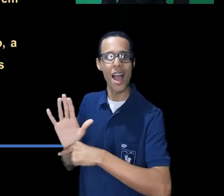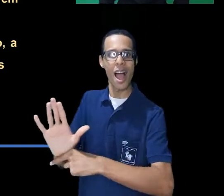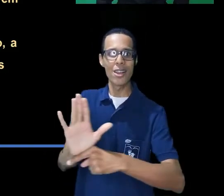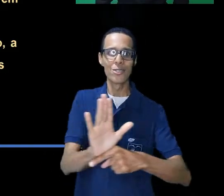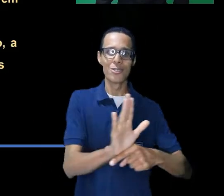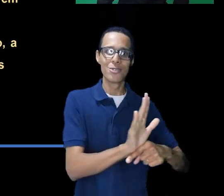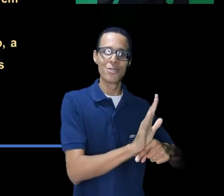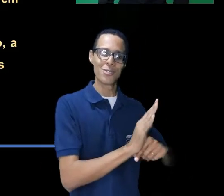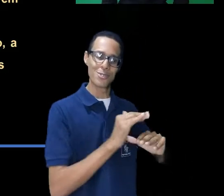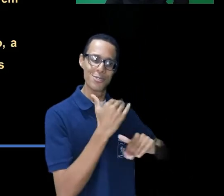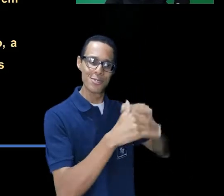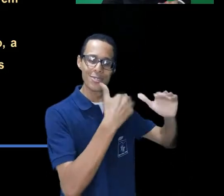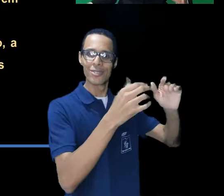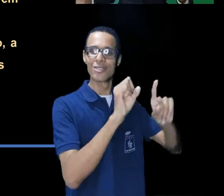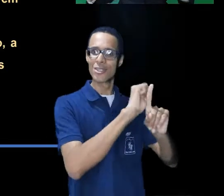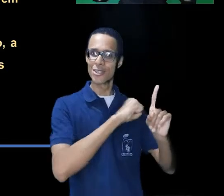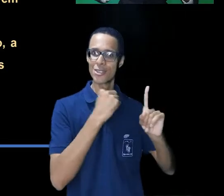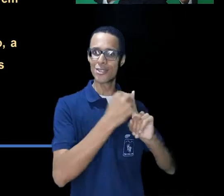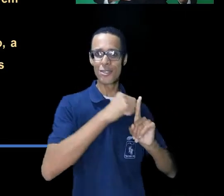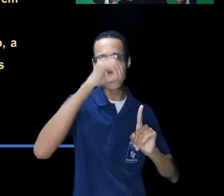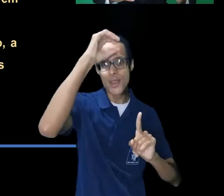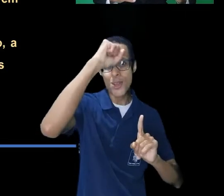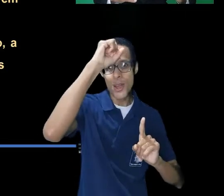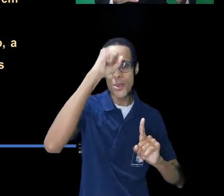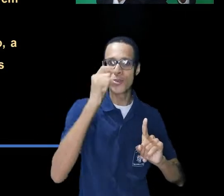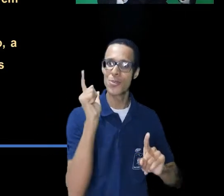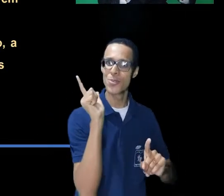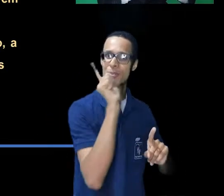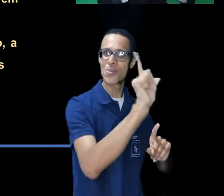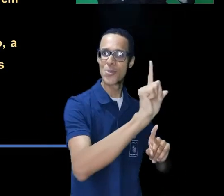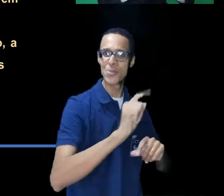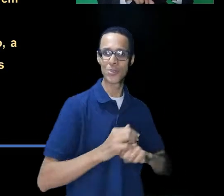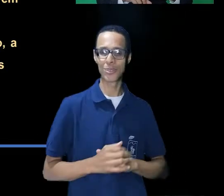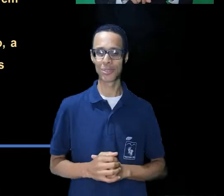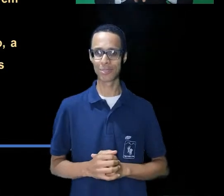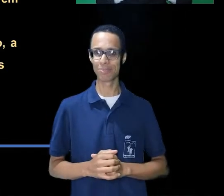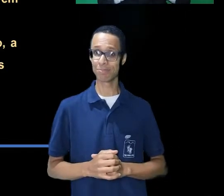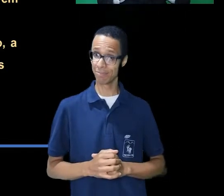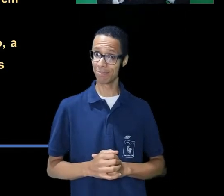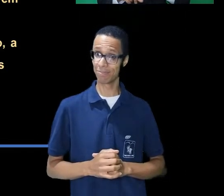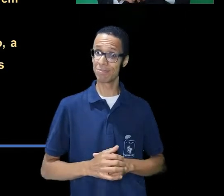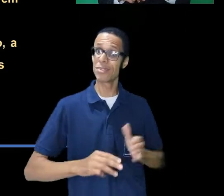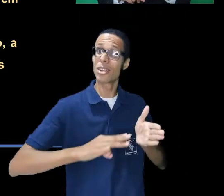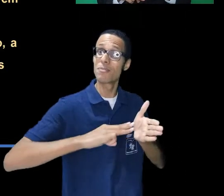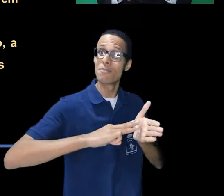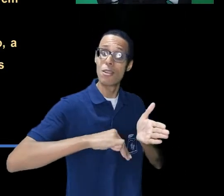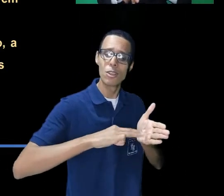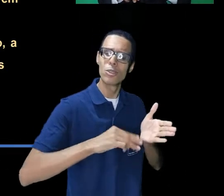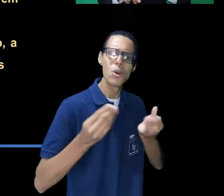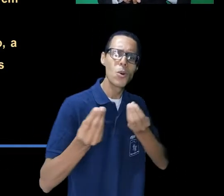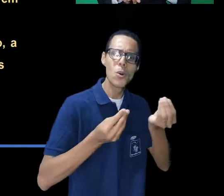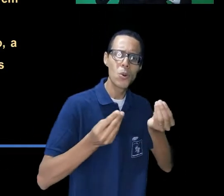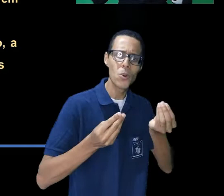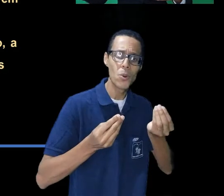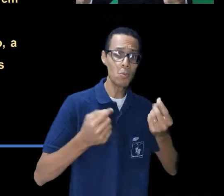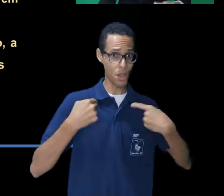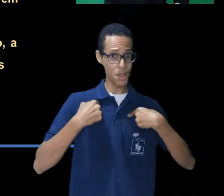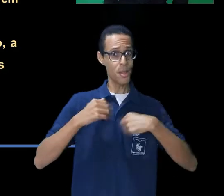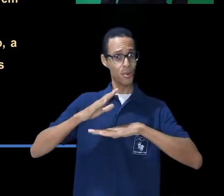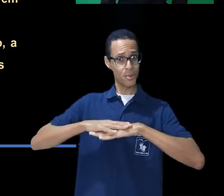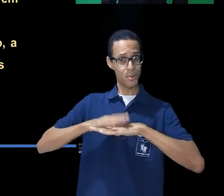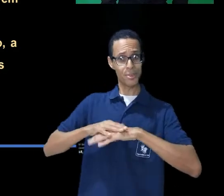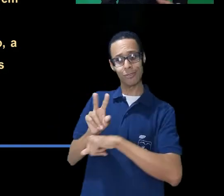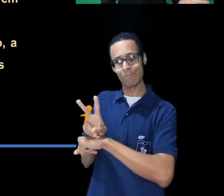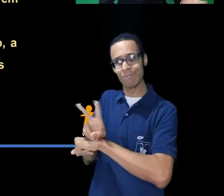pôde amenizar as ansiedades e encurtar as distâncias entre a instituição, a família e os educandos,